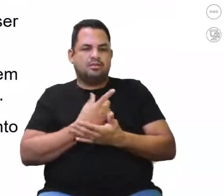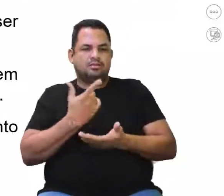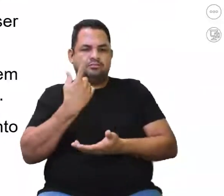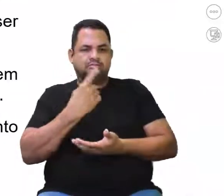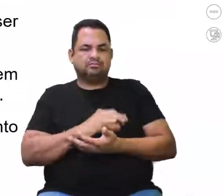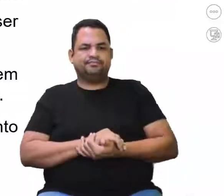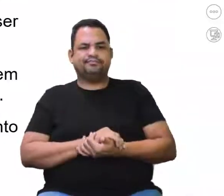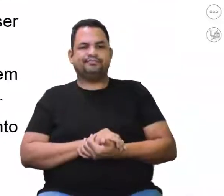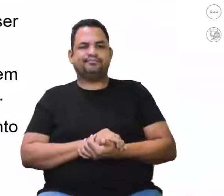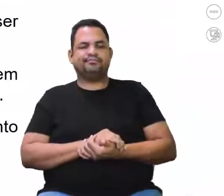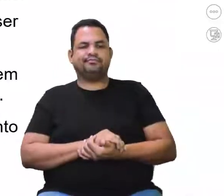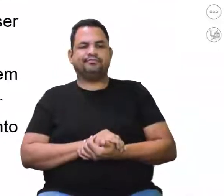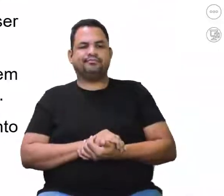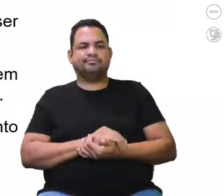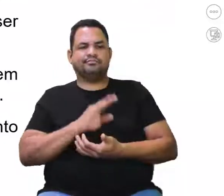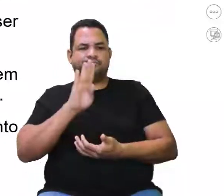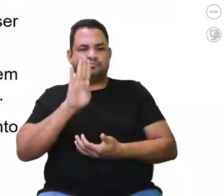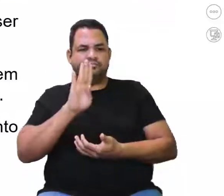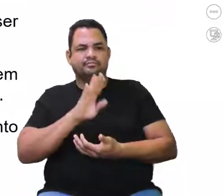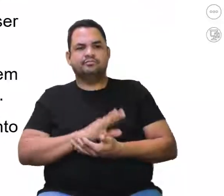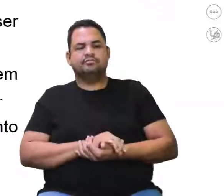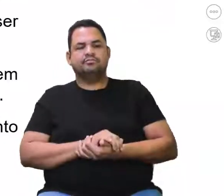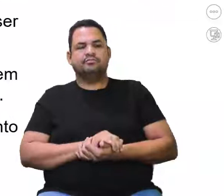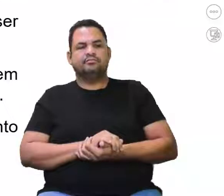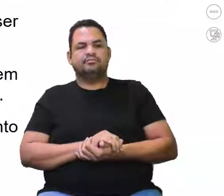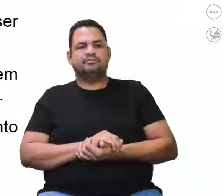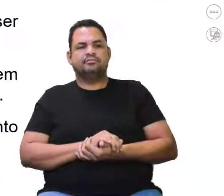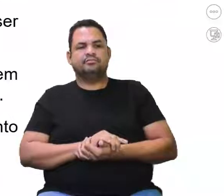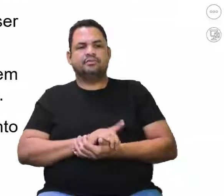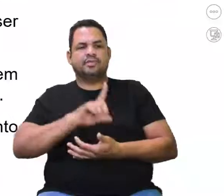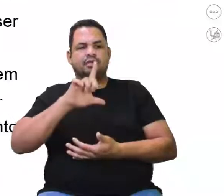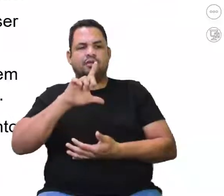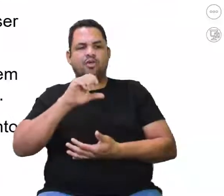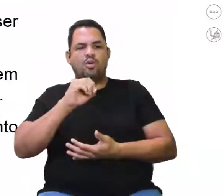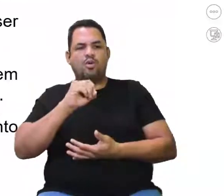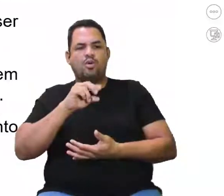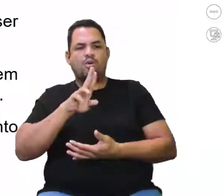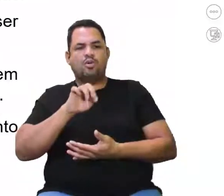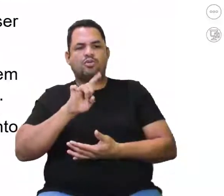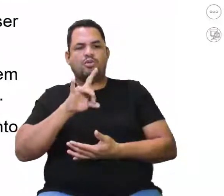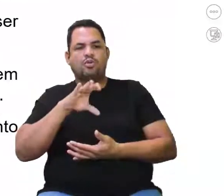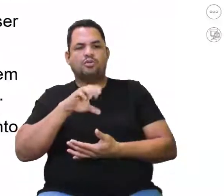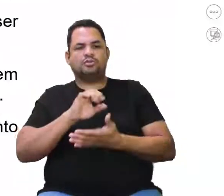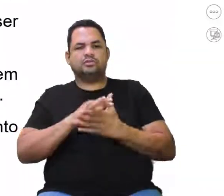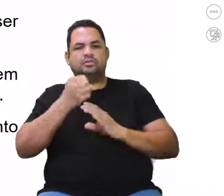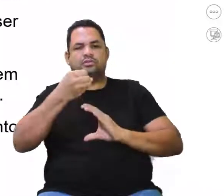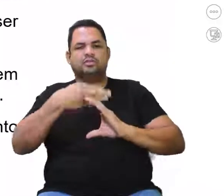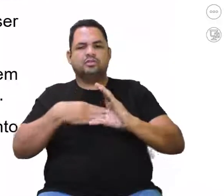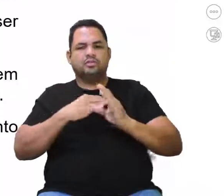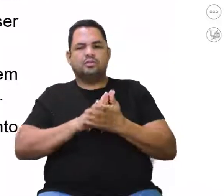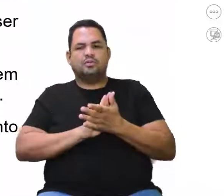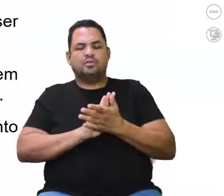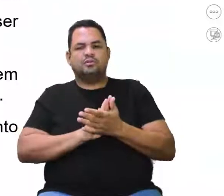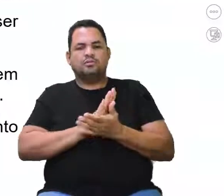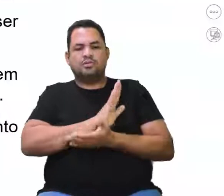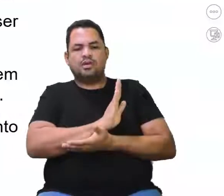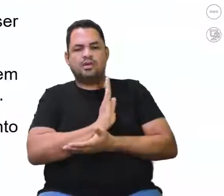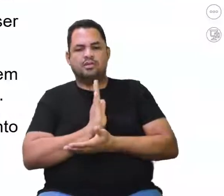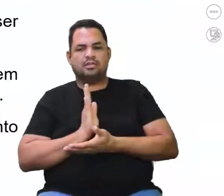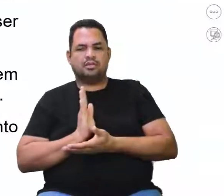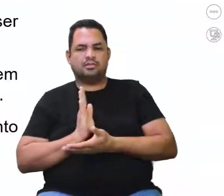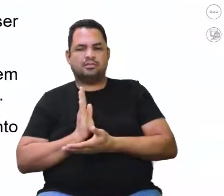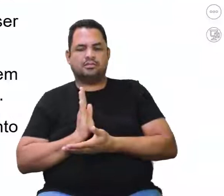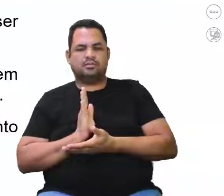incorreto. Vamos analisar a B. Letra B. A lordose é caracterizada pela curvatura da coluna